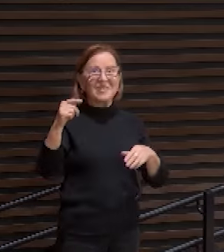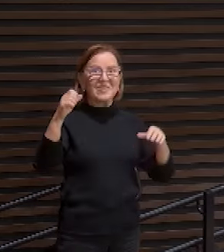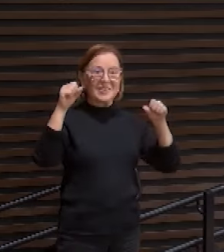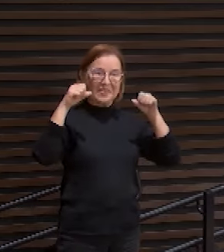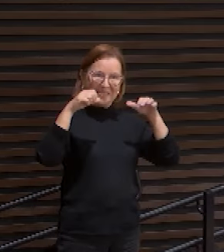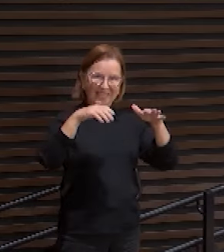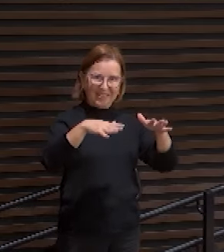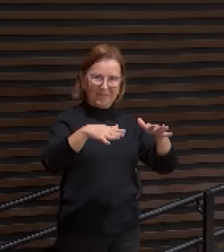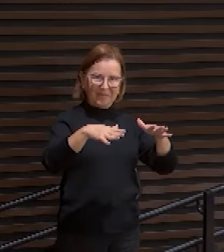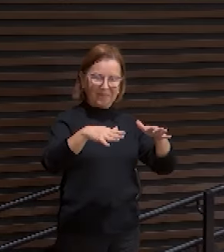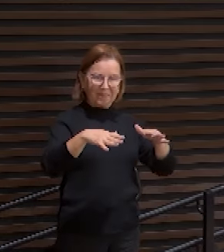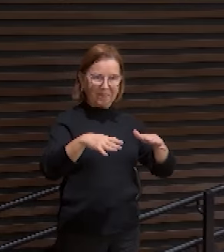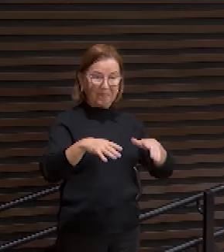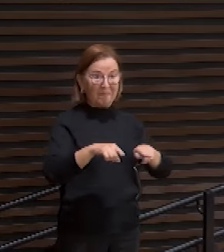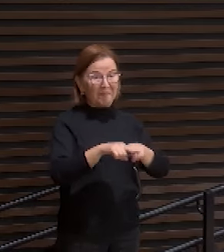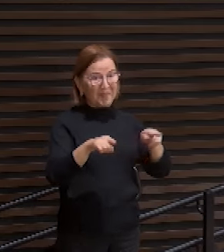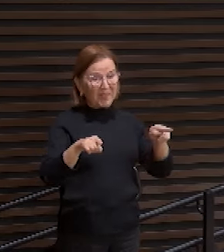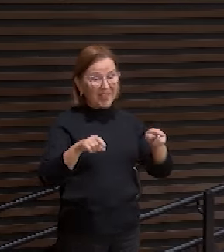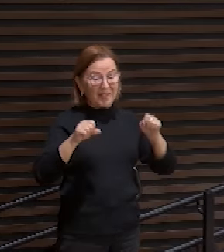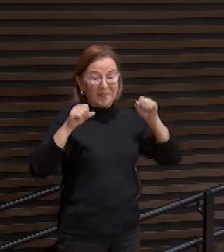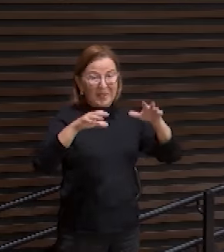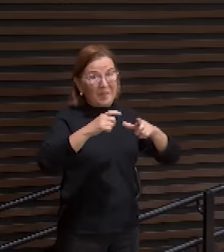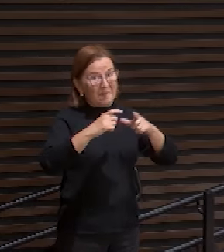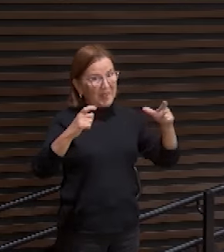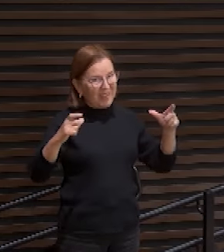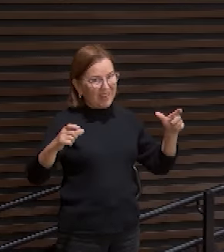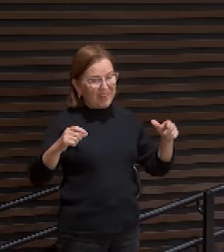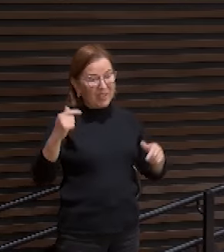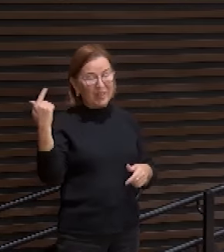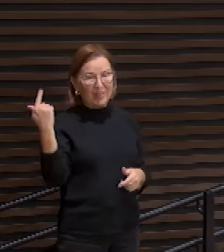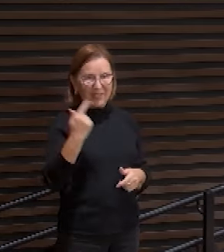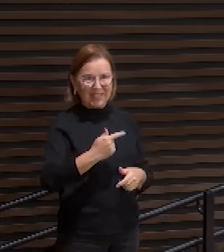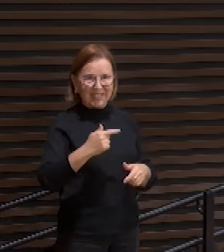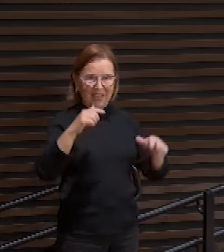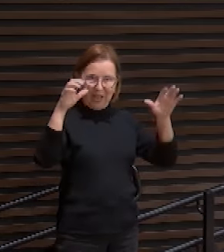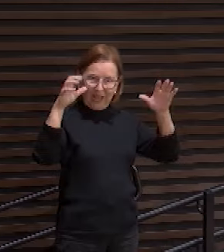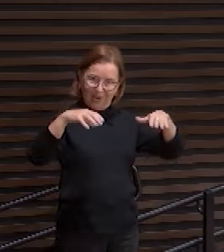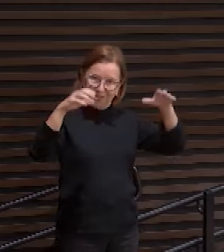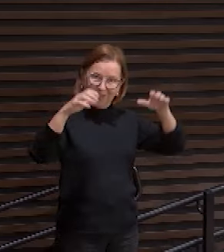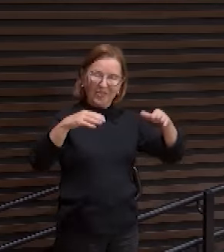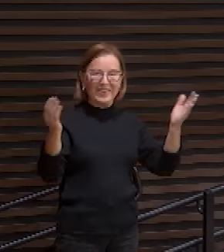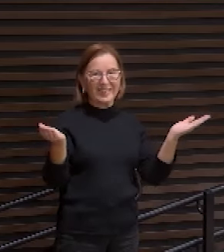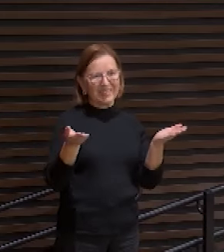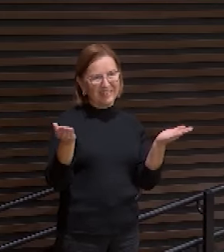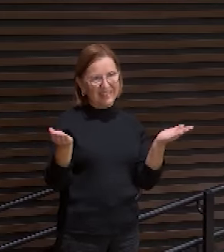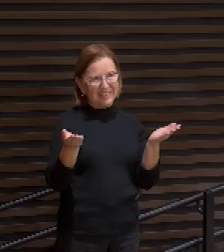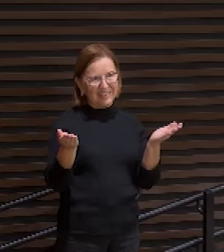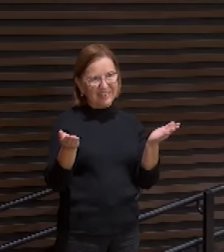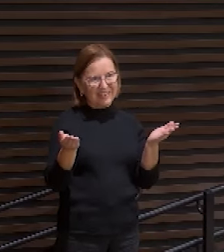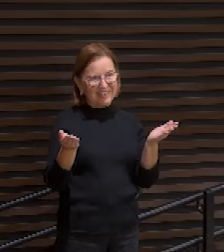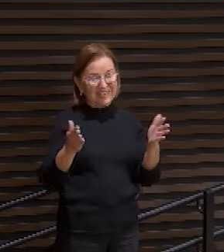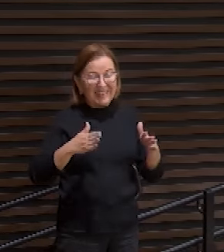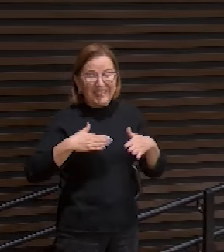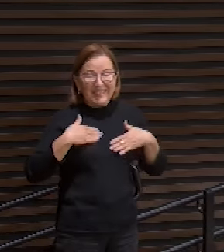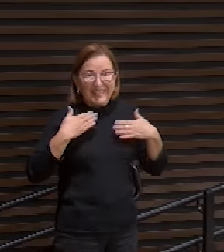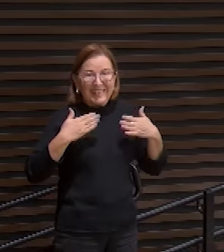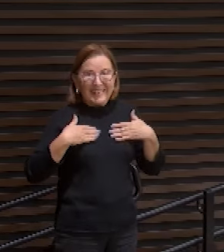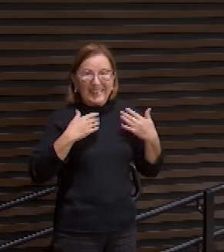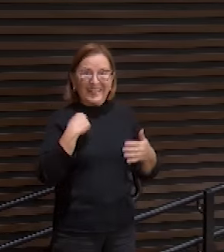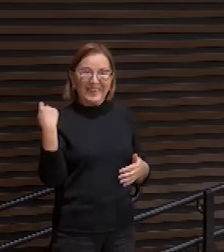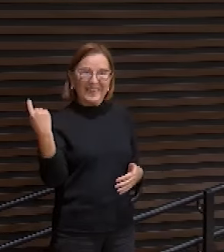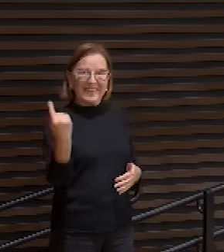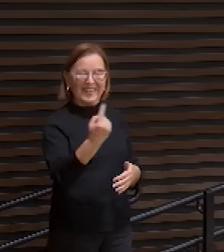Mas bênção ainda maior, irmãos, do que essa chuva que nós tivemos hoje. É o privilégio que nós temos